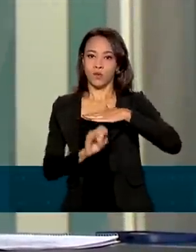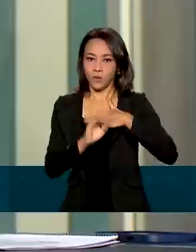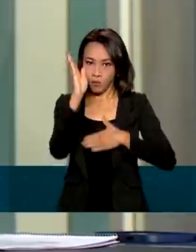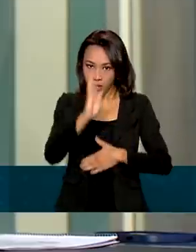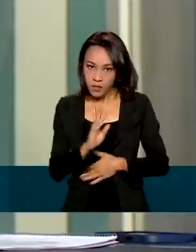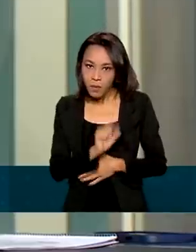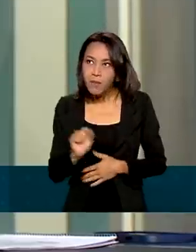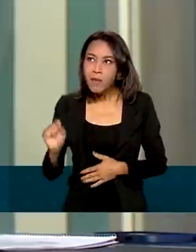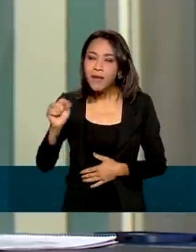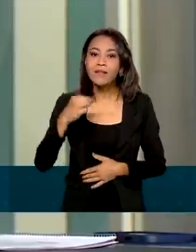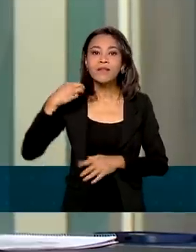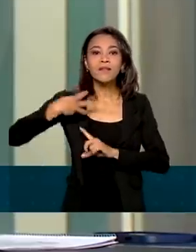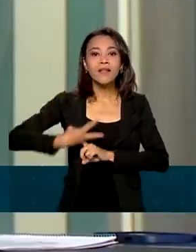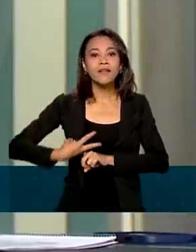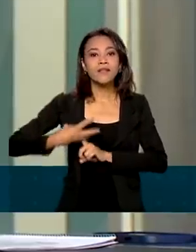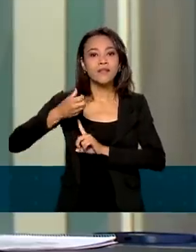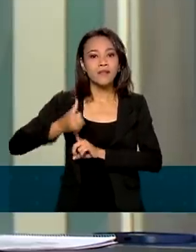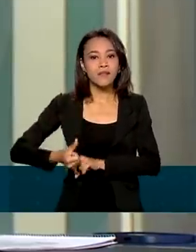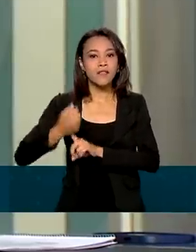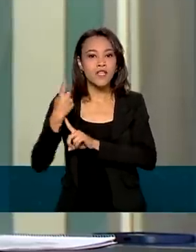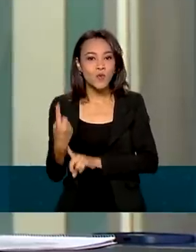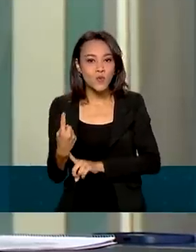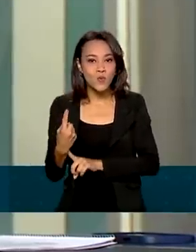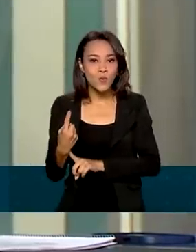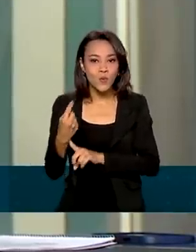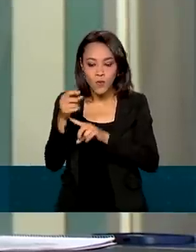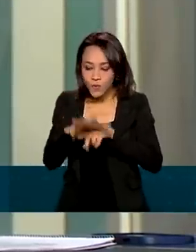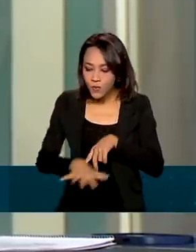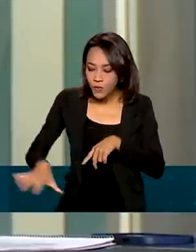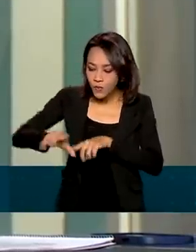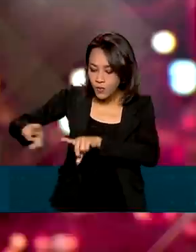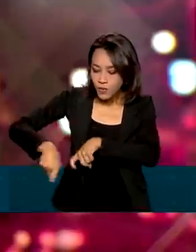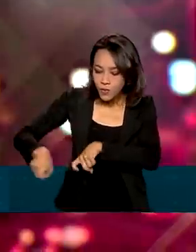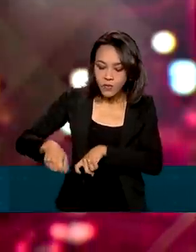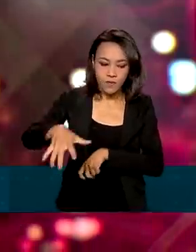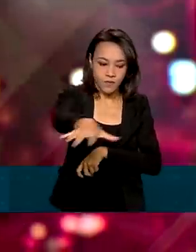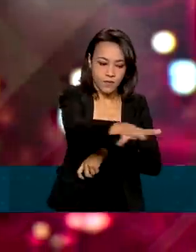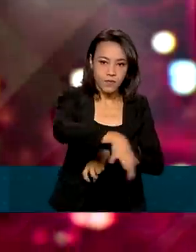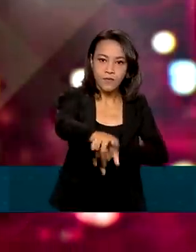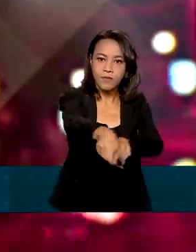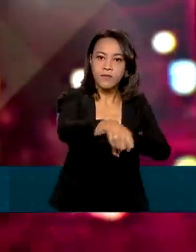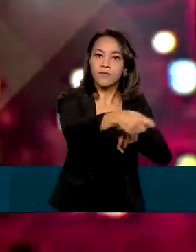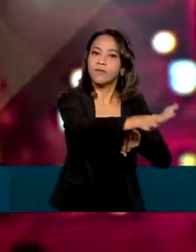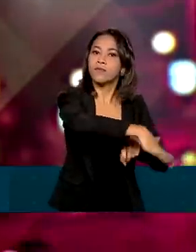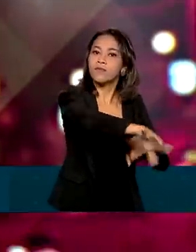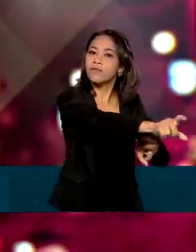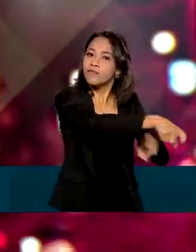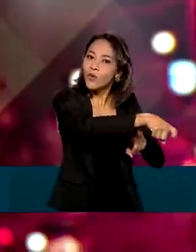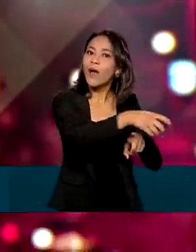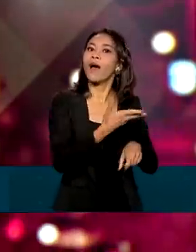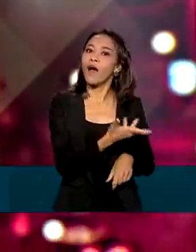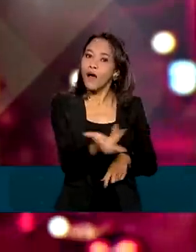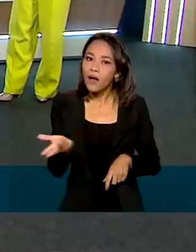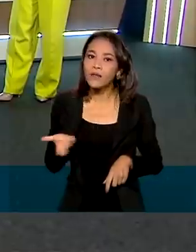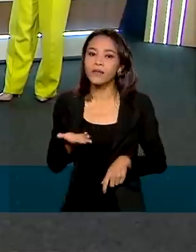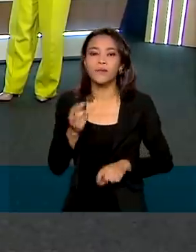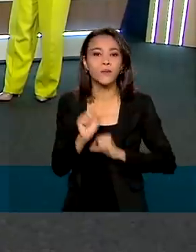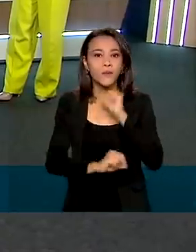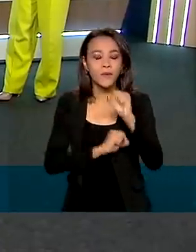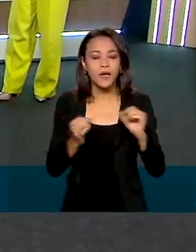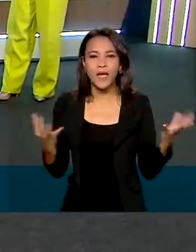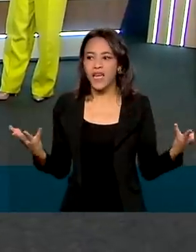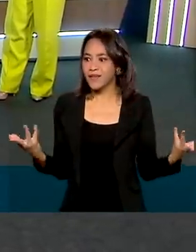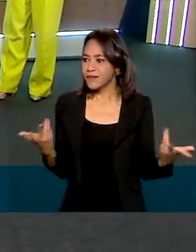361 campi, alguns deles bem rurais, exercendo um trabalho